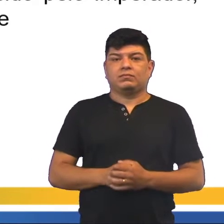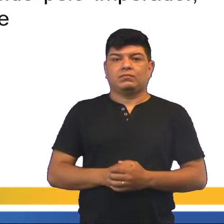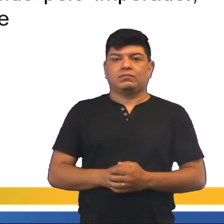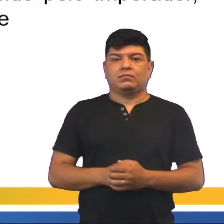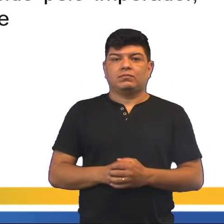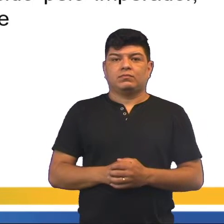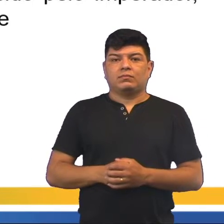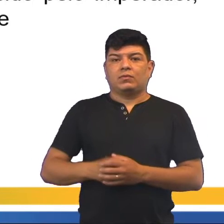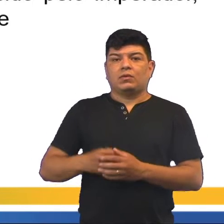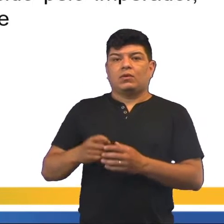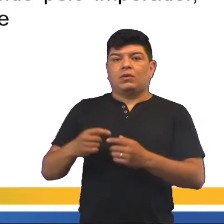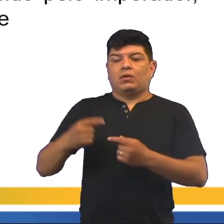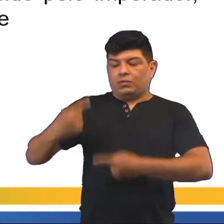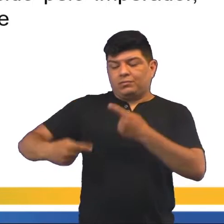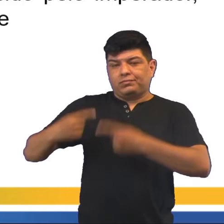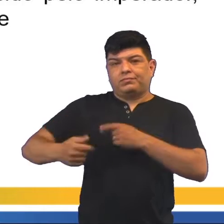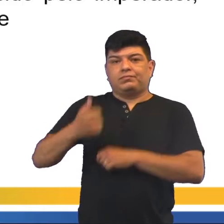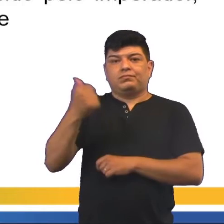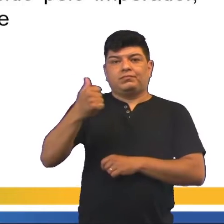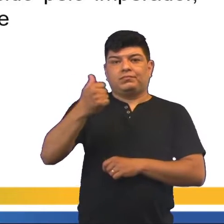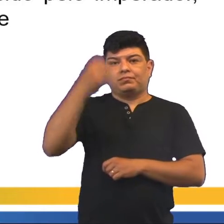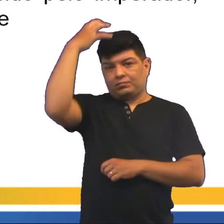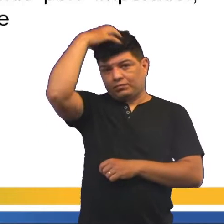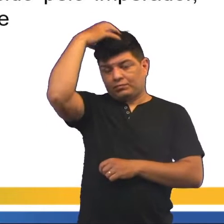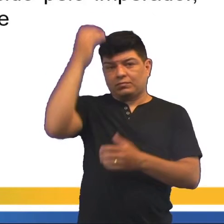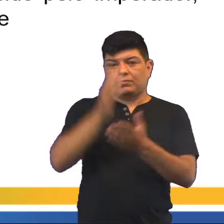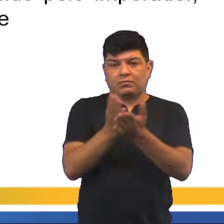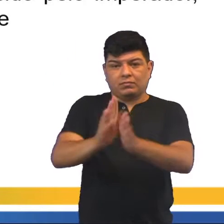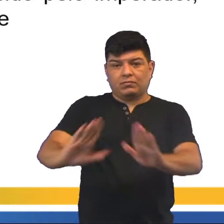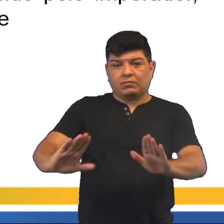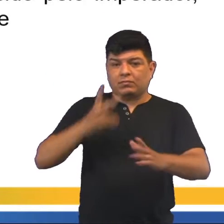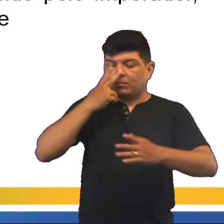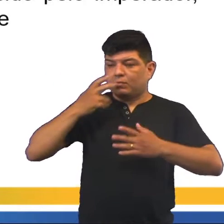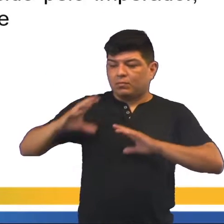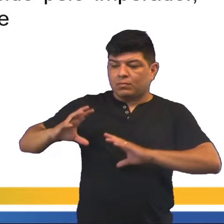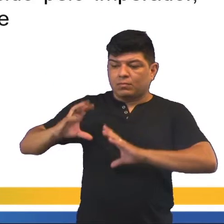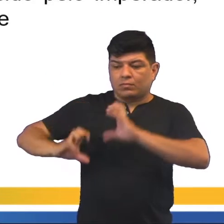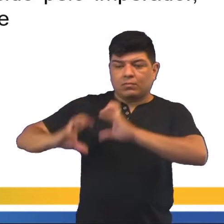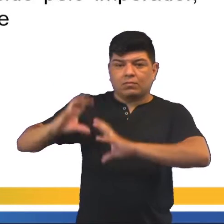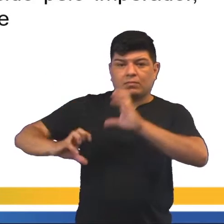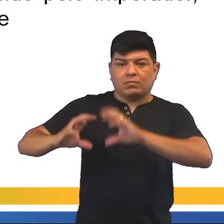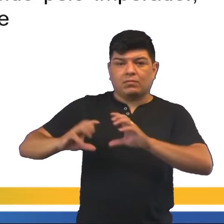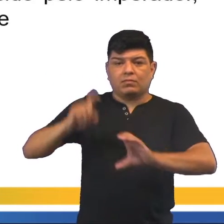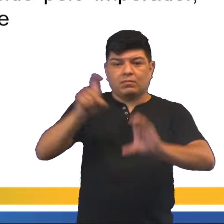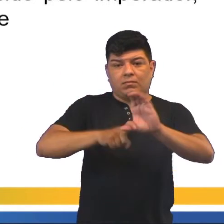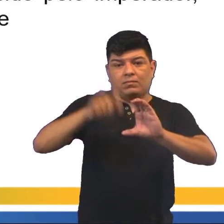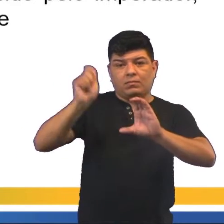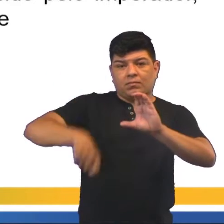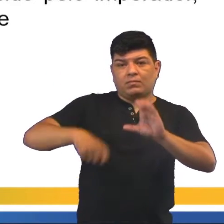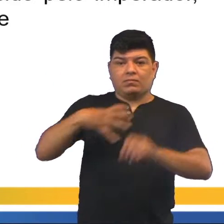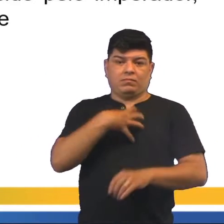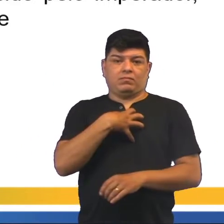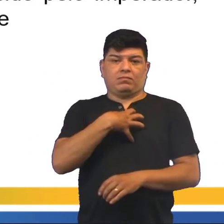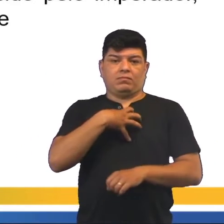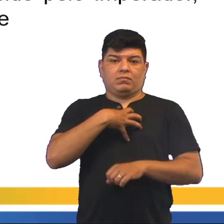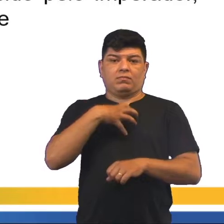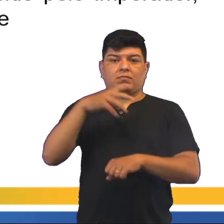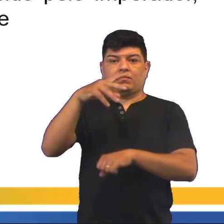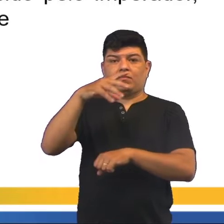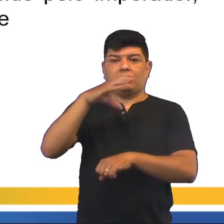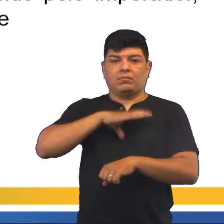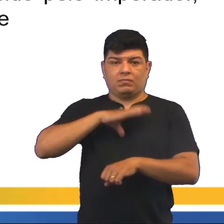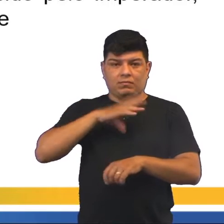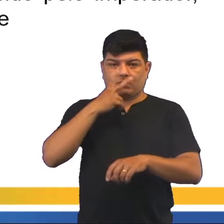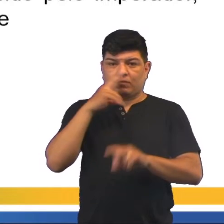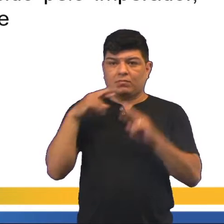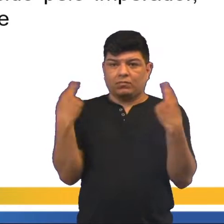A política do primeiro reinado. Uma vez terminadas as batalhas pela independência, na Bahia, uma assembleia de deputados foi